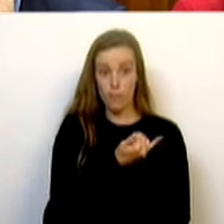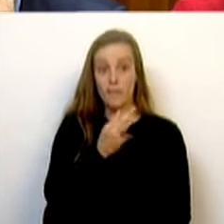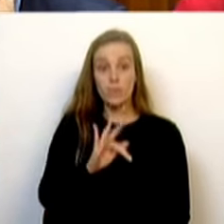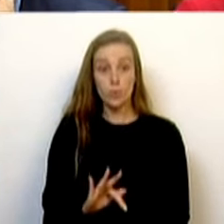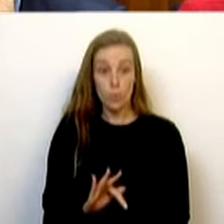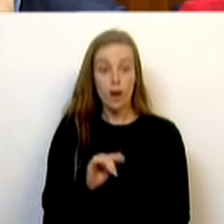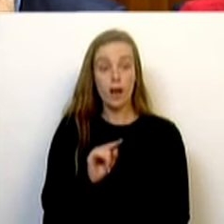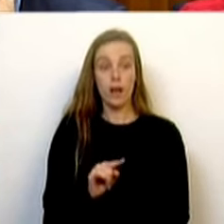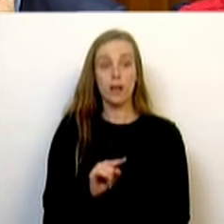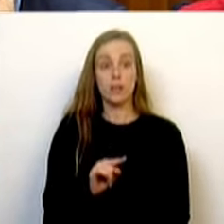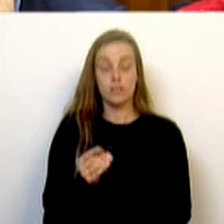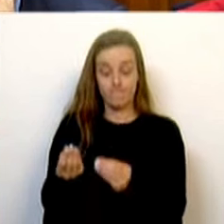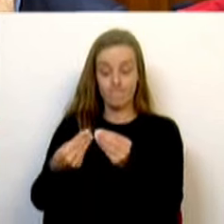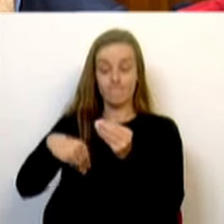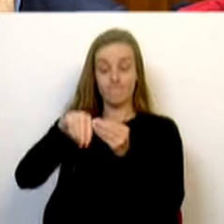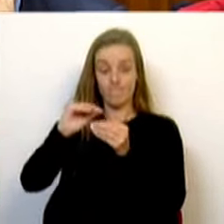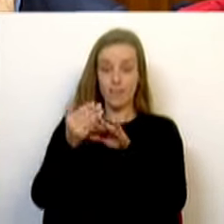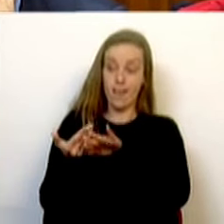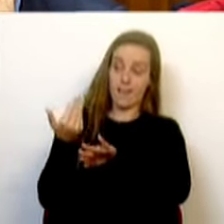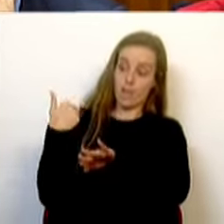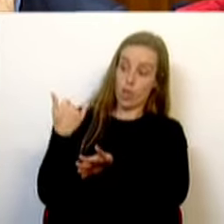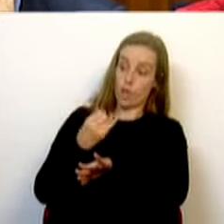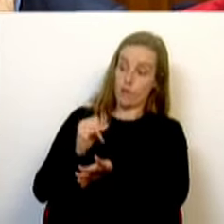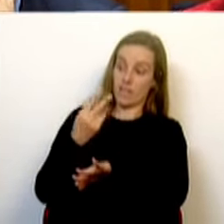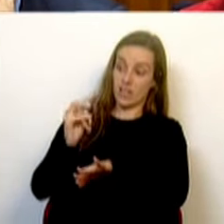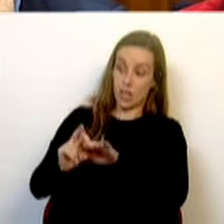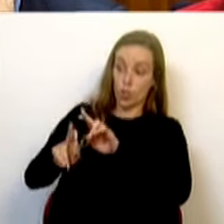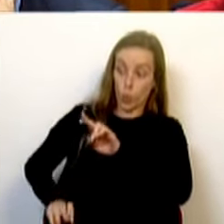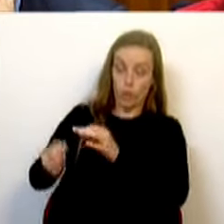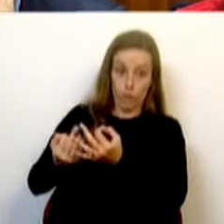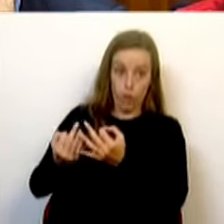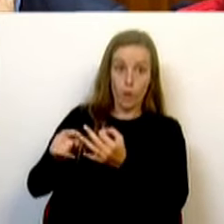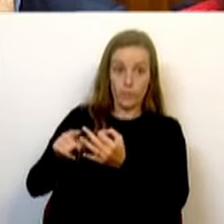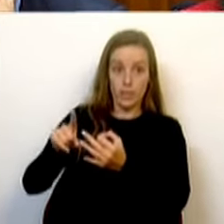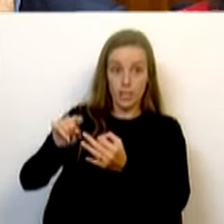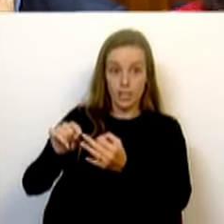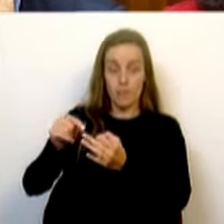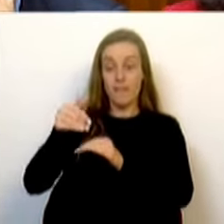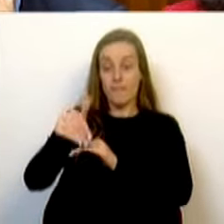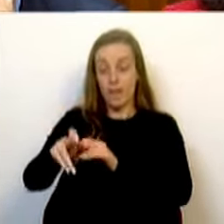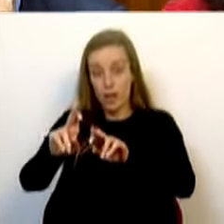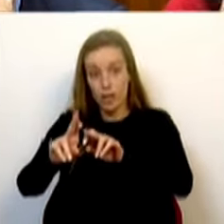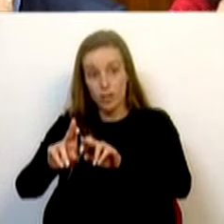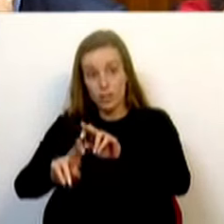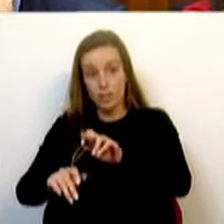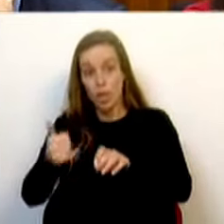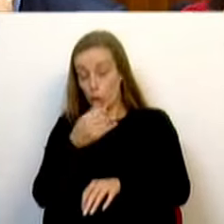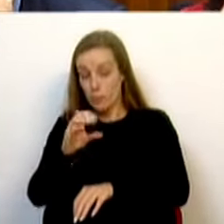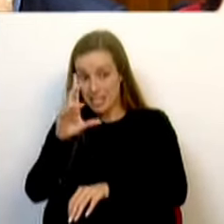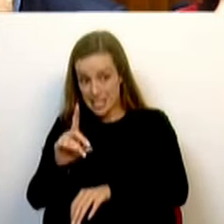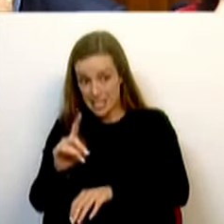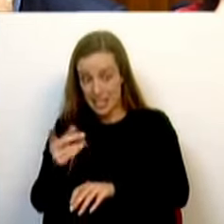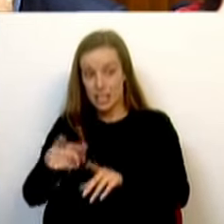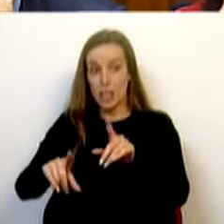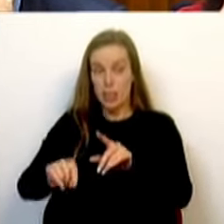a somar ao que se reduziu em 2023, mais ao que se reduziu entre 2026, 2016 e